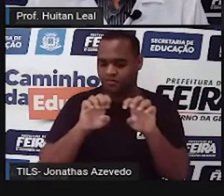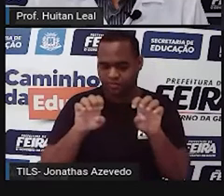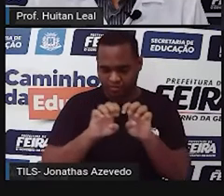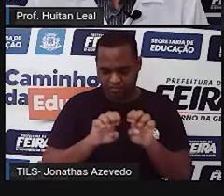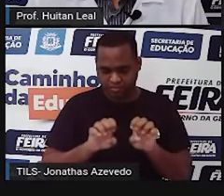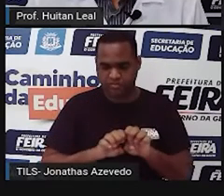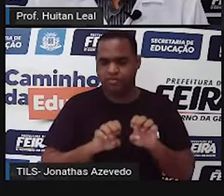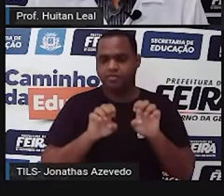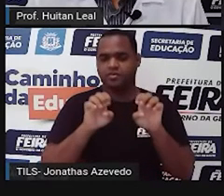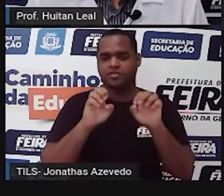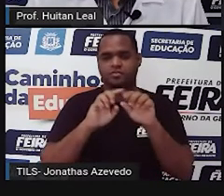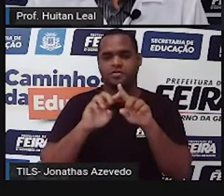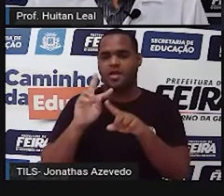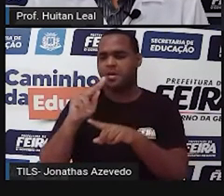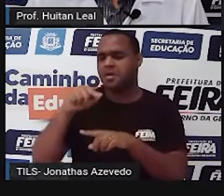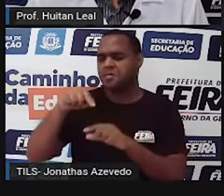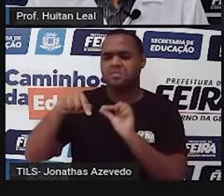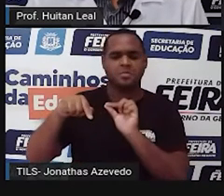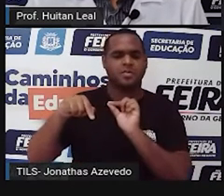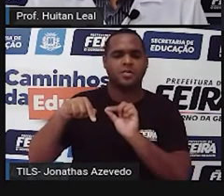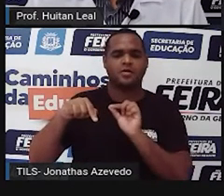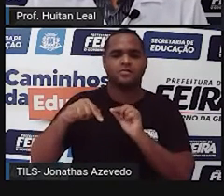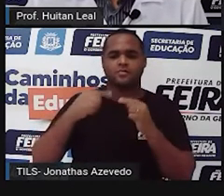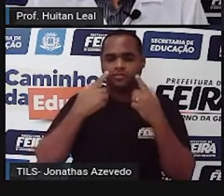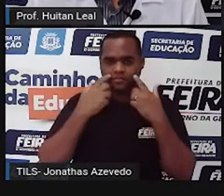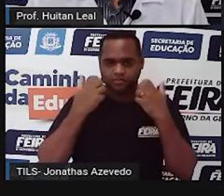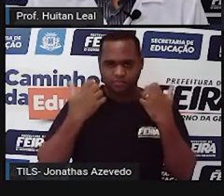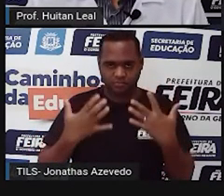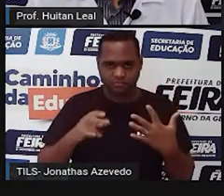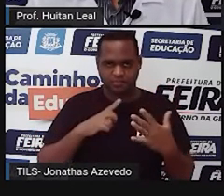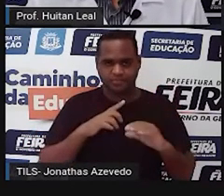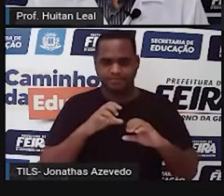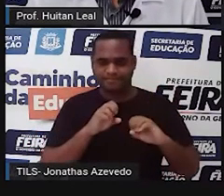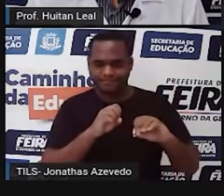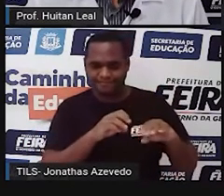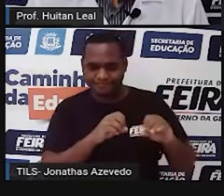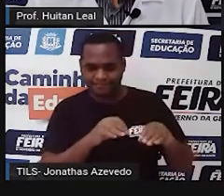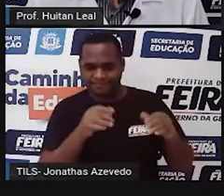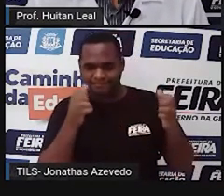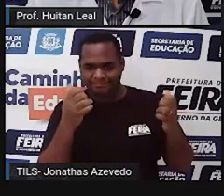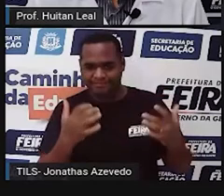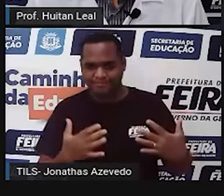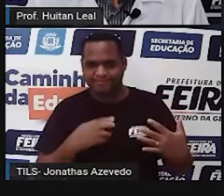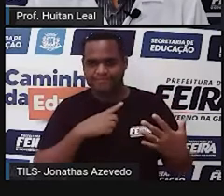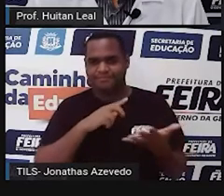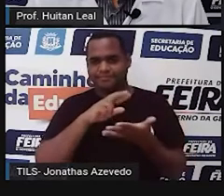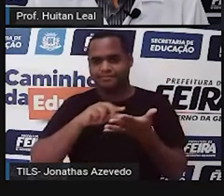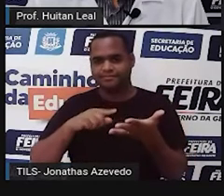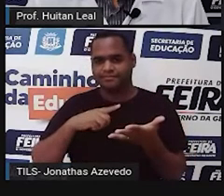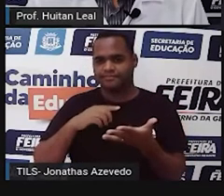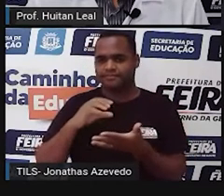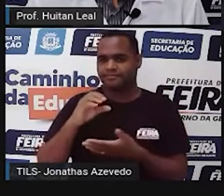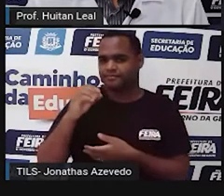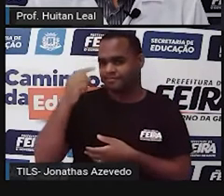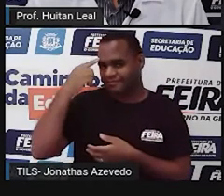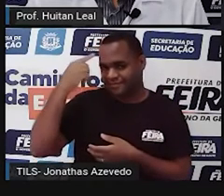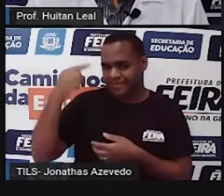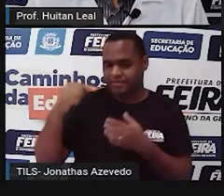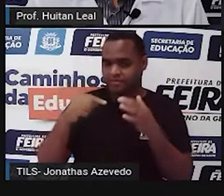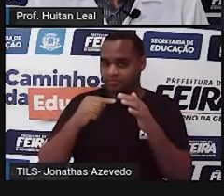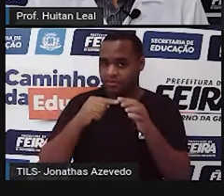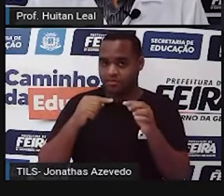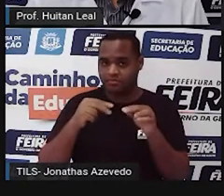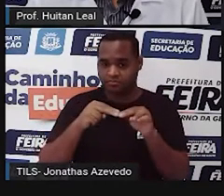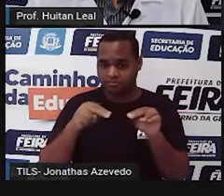o que é uma história em quadrinhos. E nós vimos lá naquela aula que as histórias em quadrinhos são uma narrativa